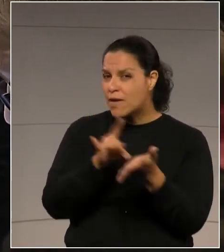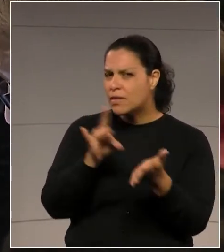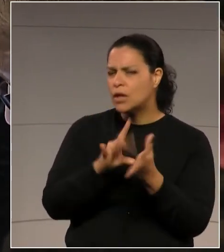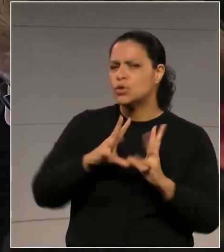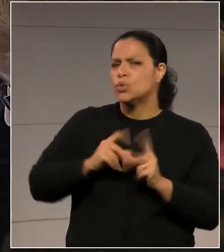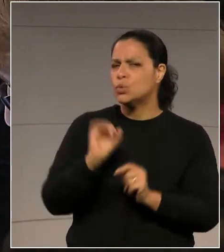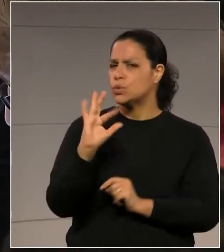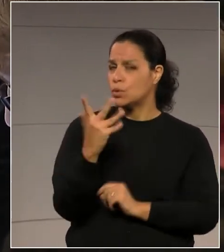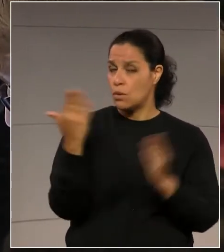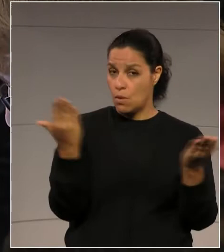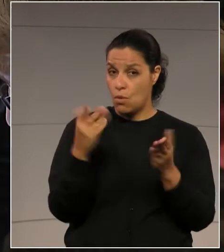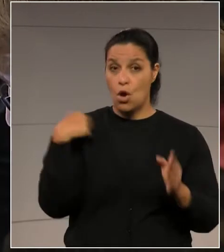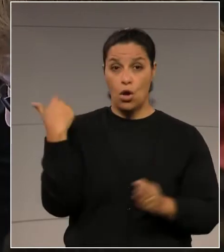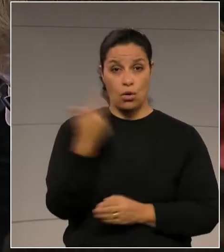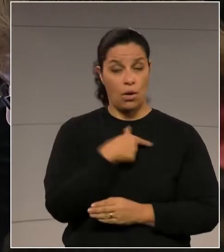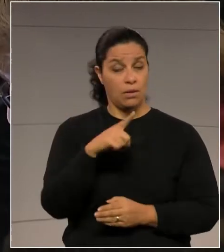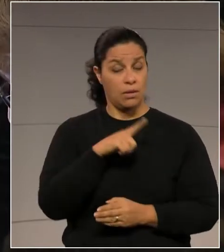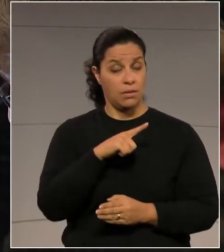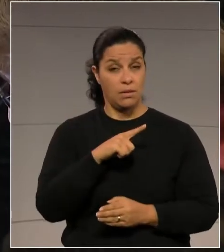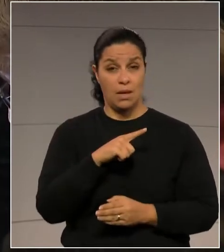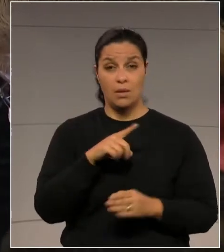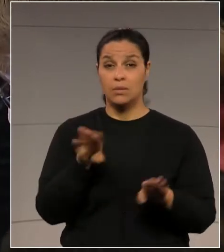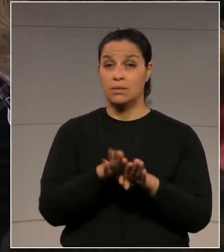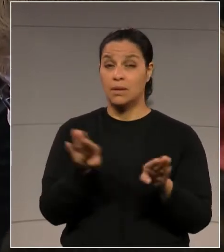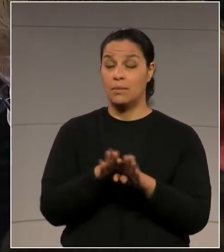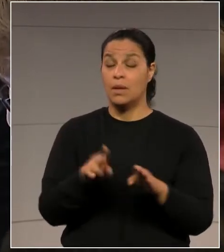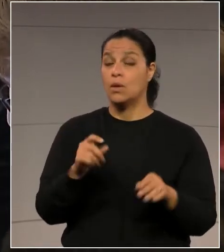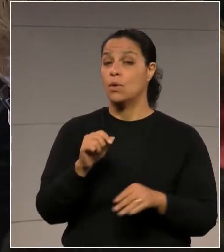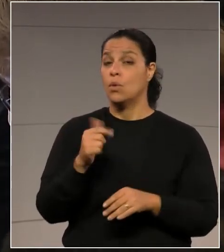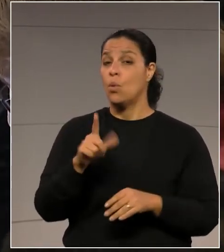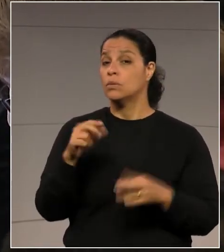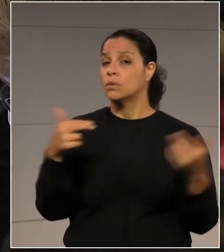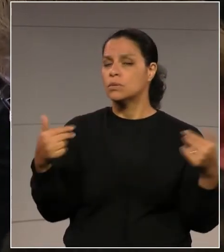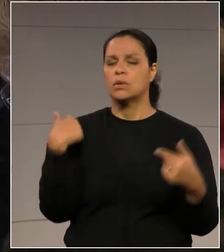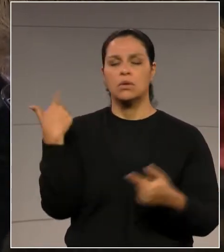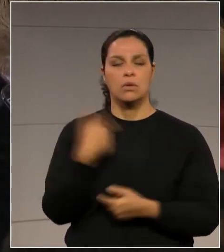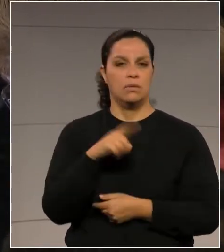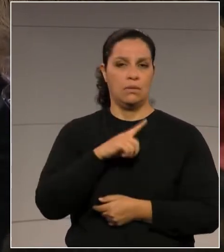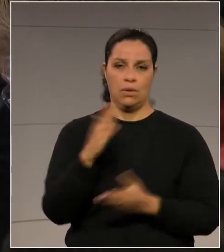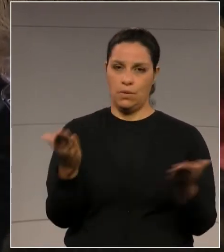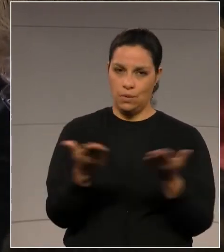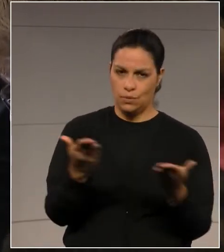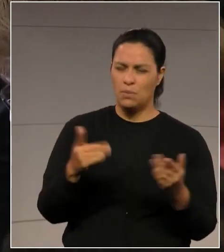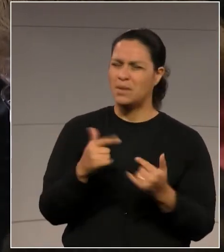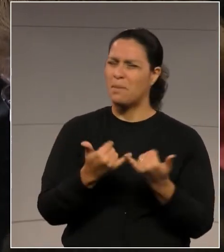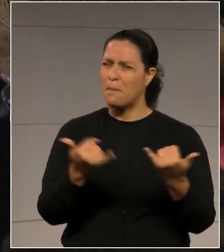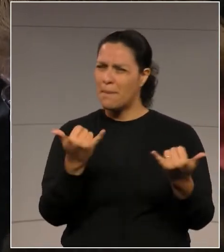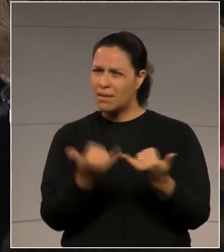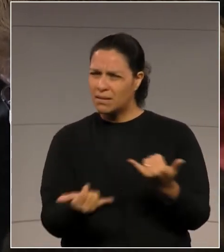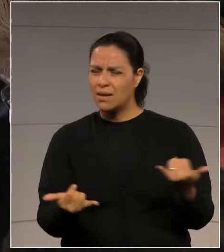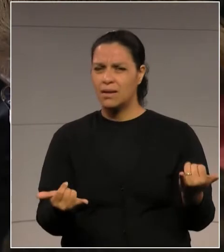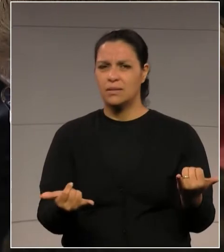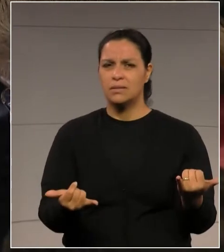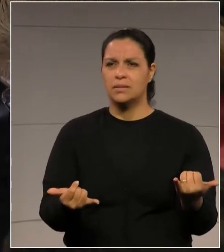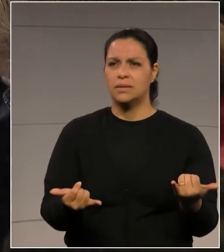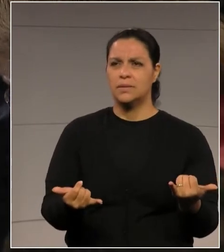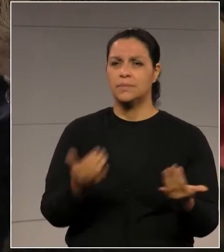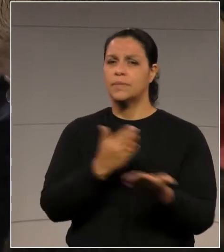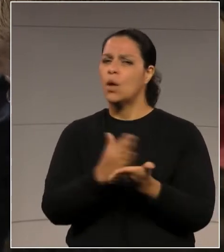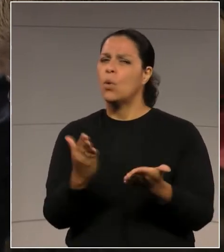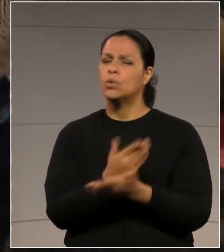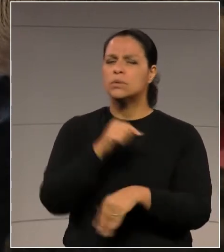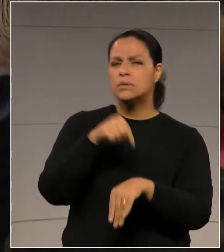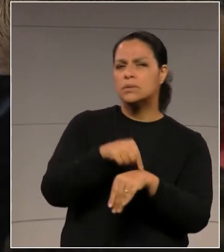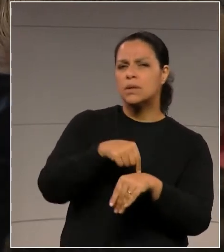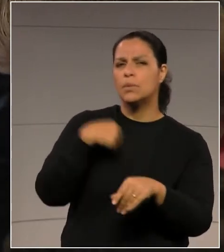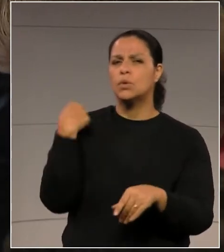feito, nós teríamos uma outra situação que não é a temos hoje. Mas a impressão que dá é que parece que, em algum momento,